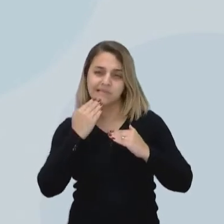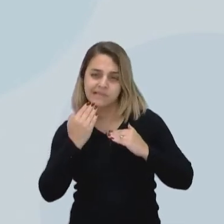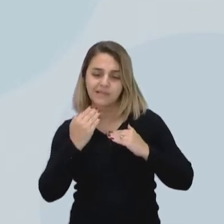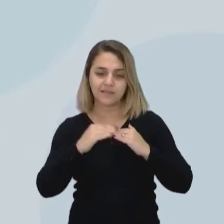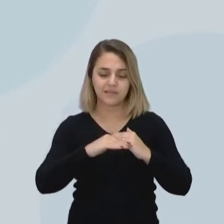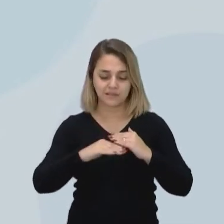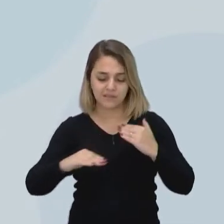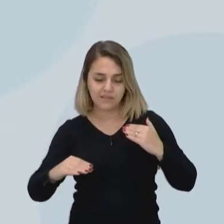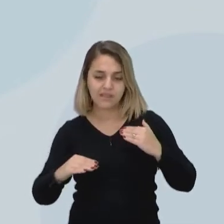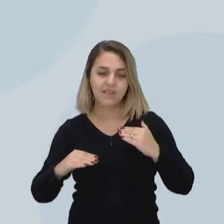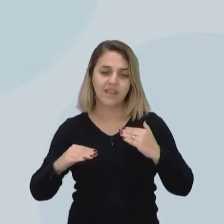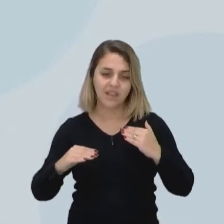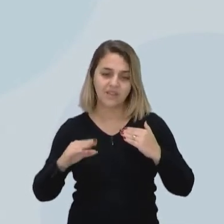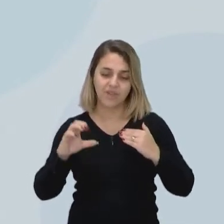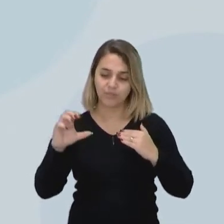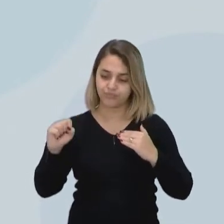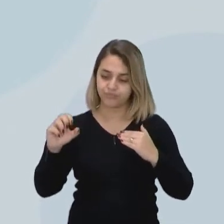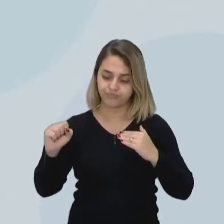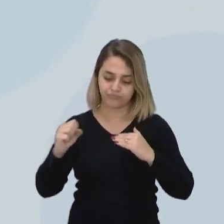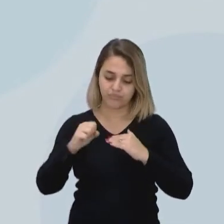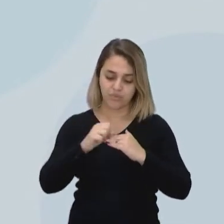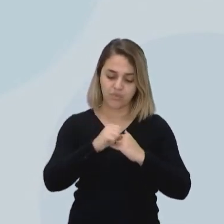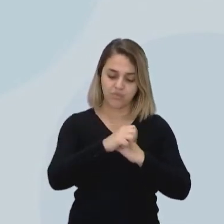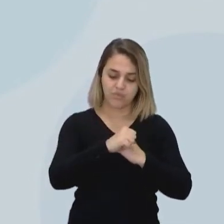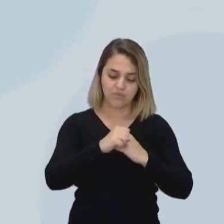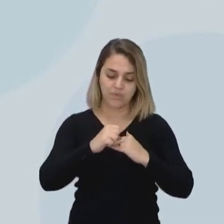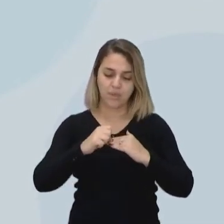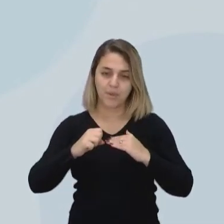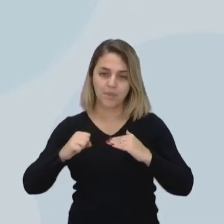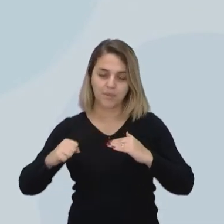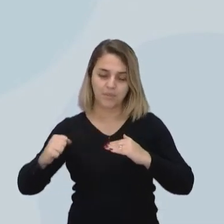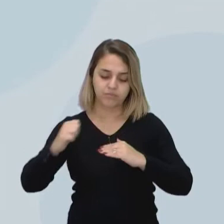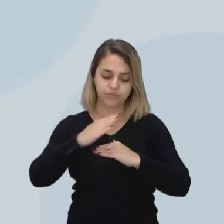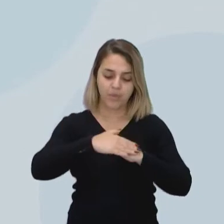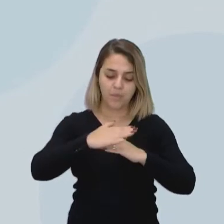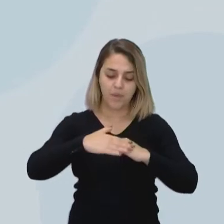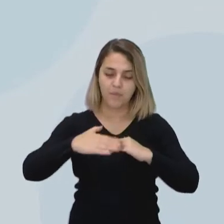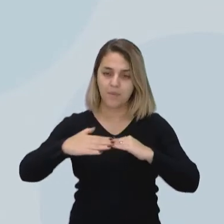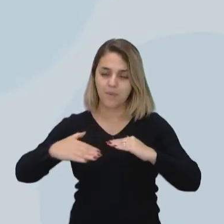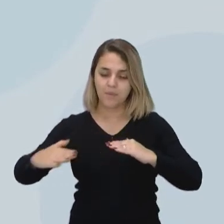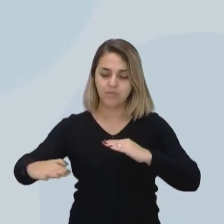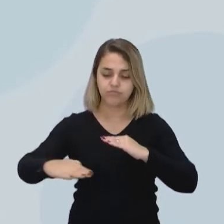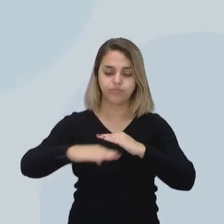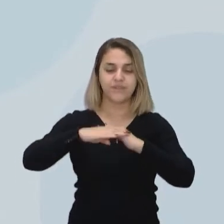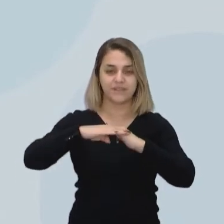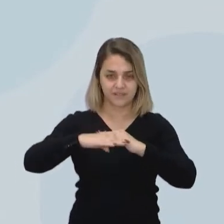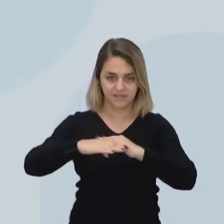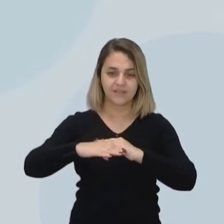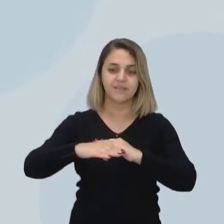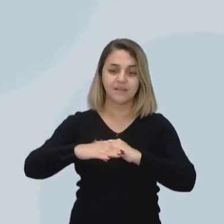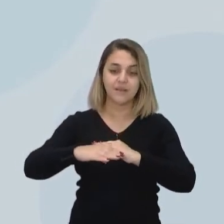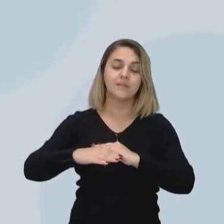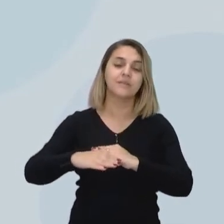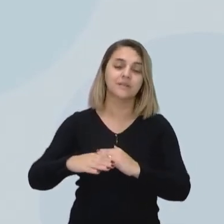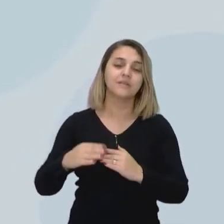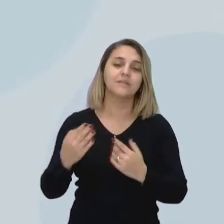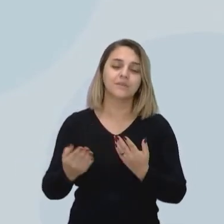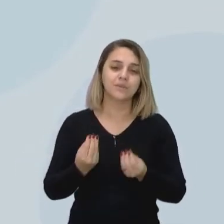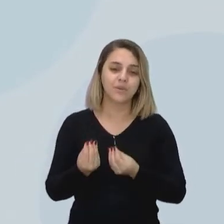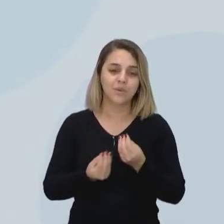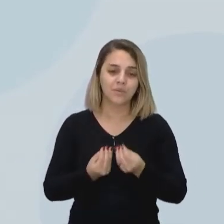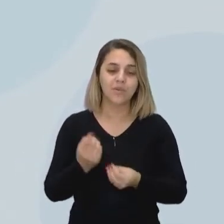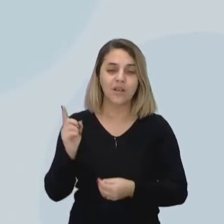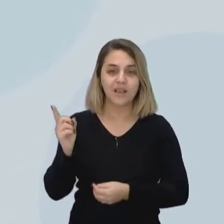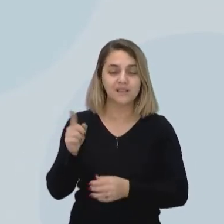que os pesquisadores da Universidade Técnica de Delphi, na Holanda, eles desenvolveram uma classe, uma classe de concreto vivo,